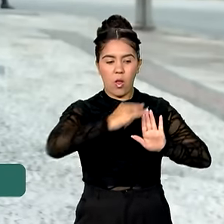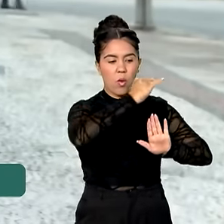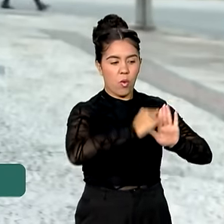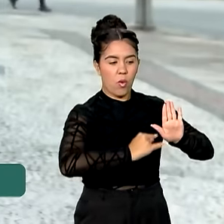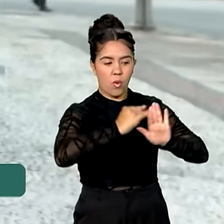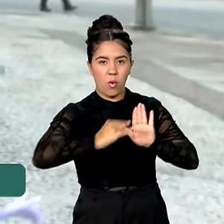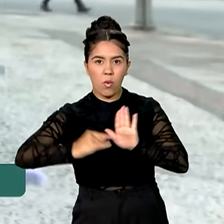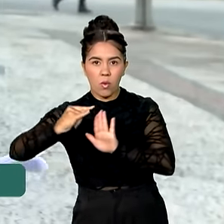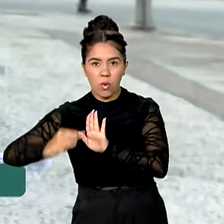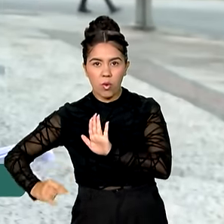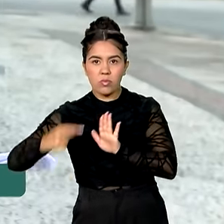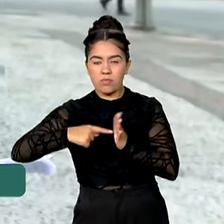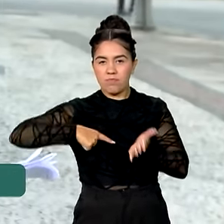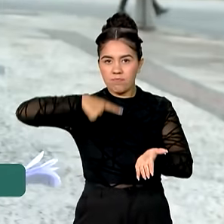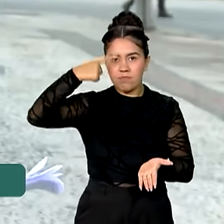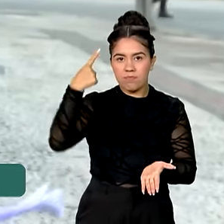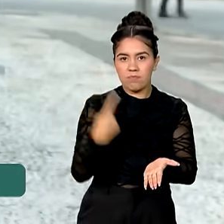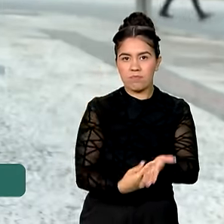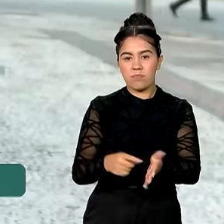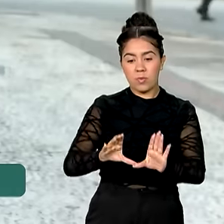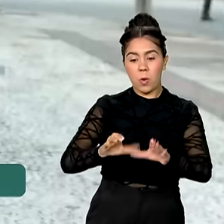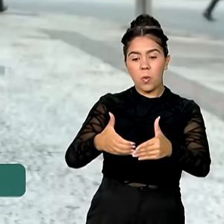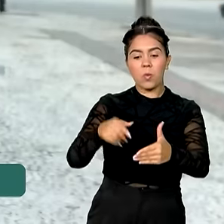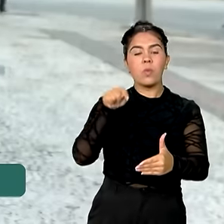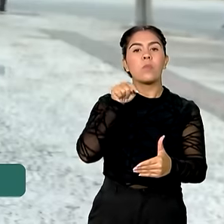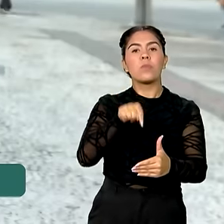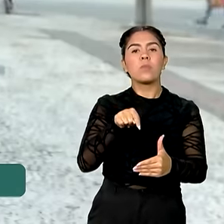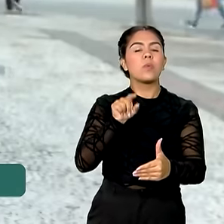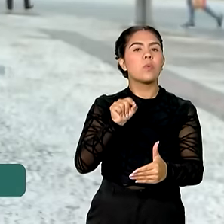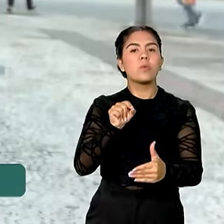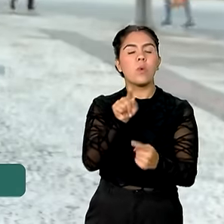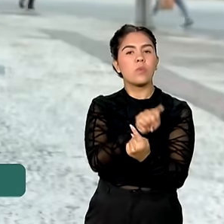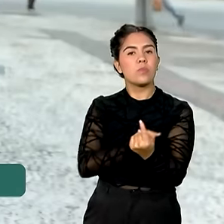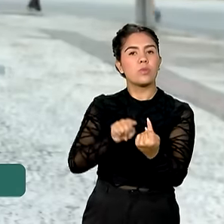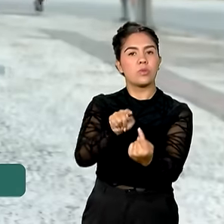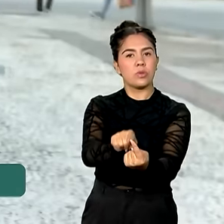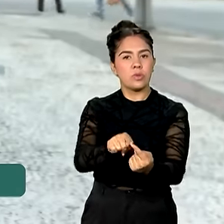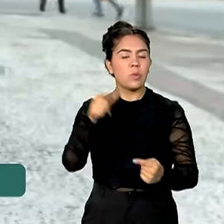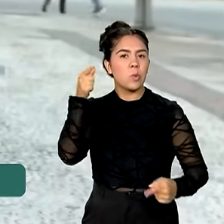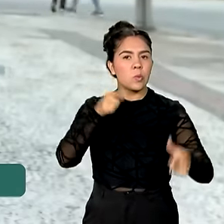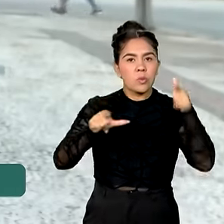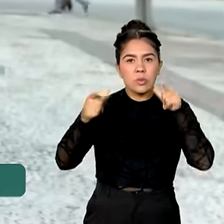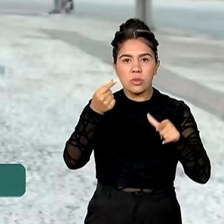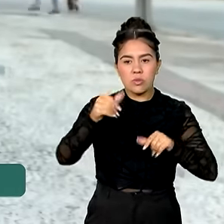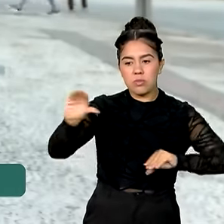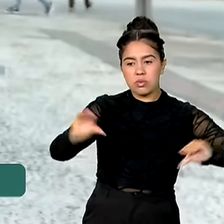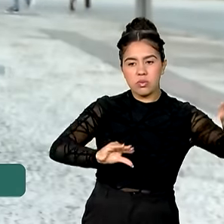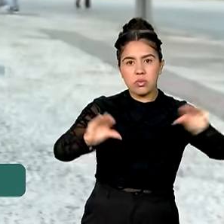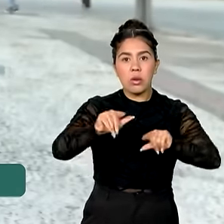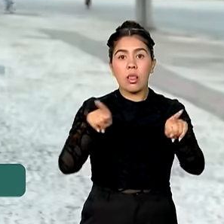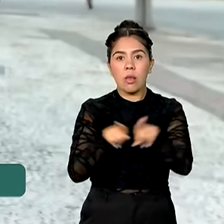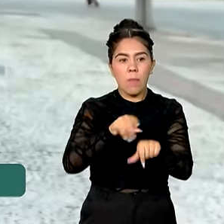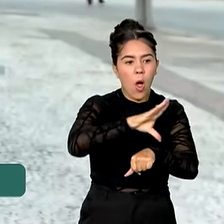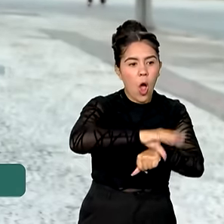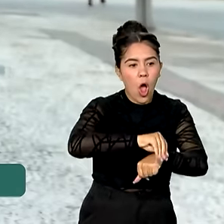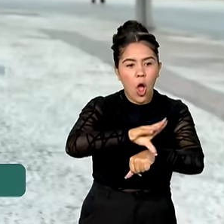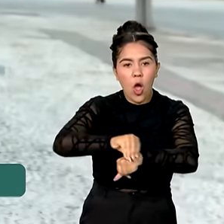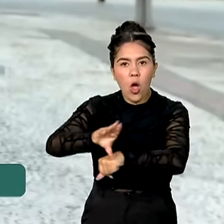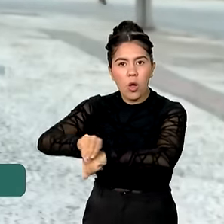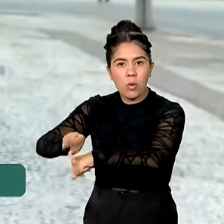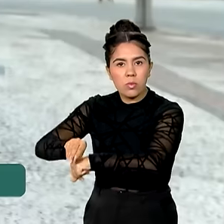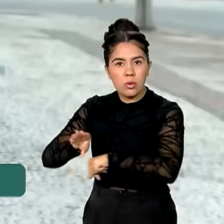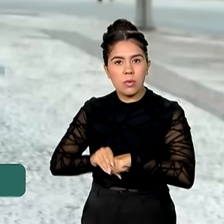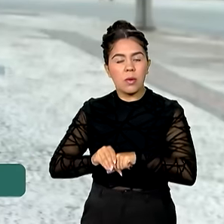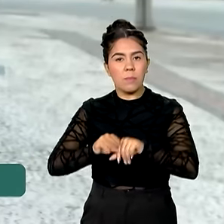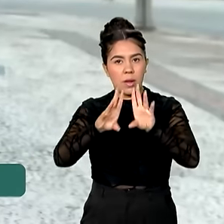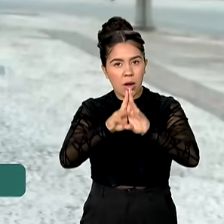formar esse grupo, que tem aí a intenção de angariar recursos e também conhecimentos para a erradicação